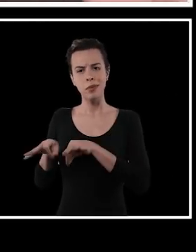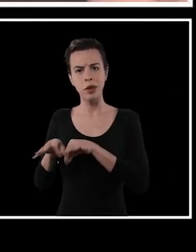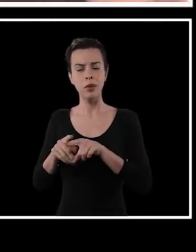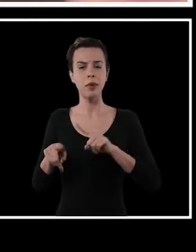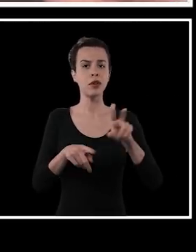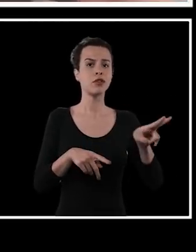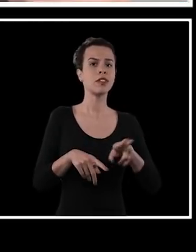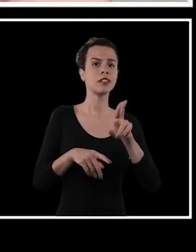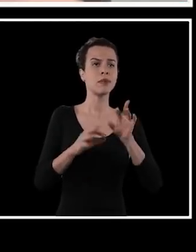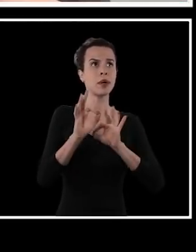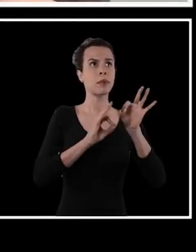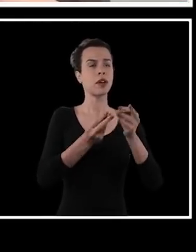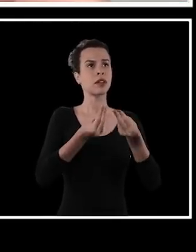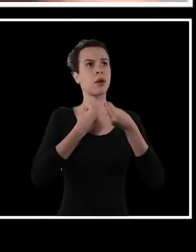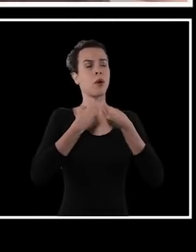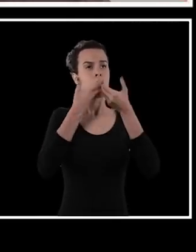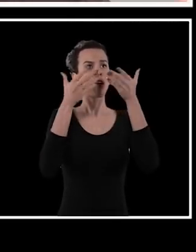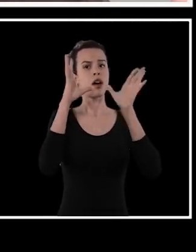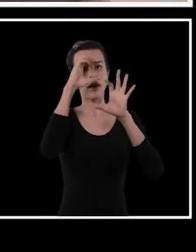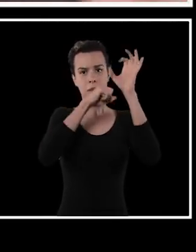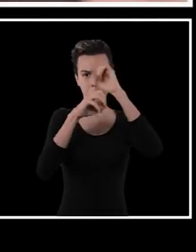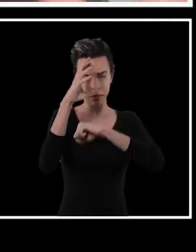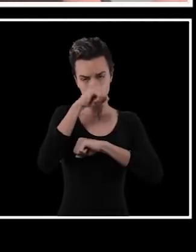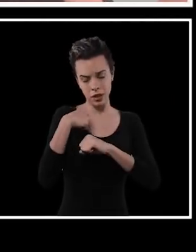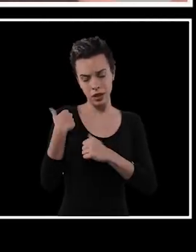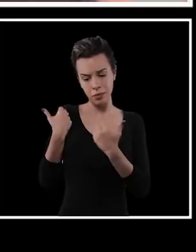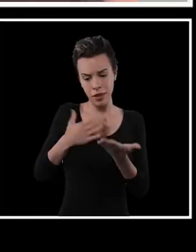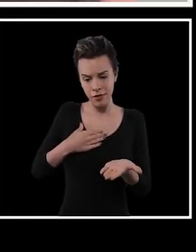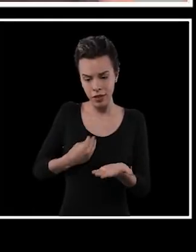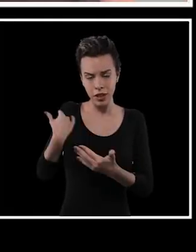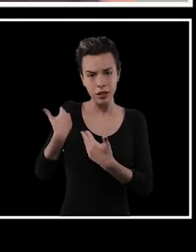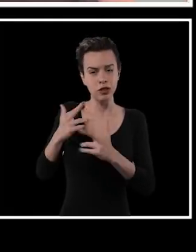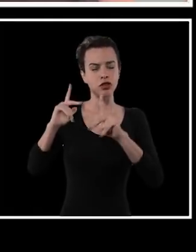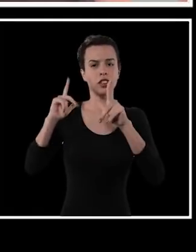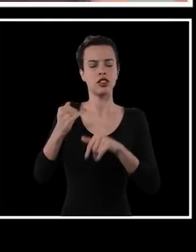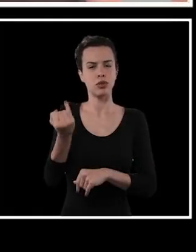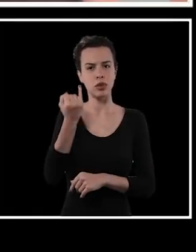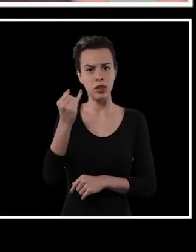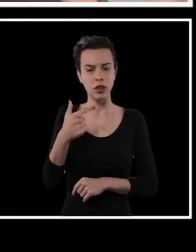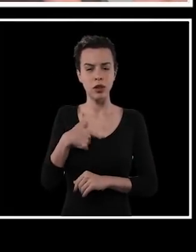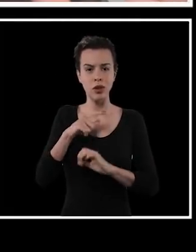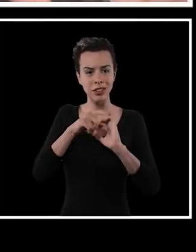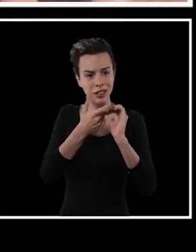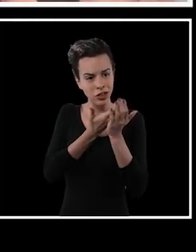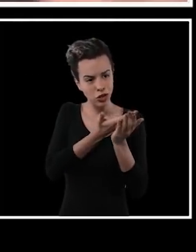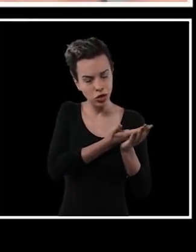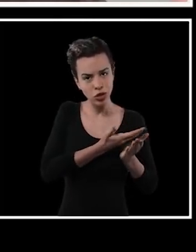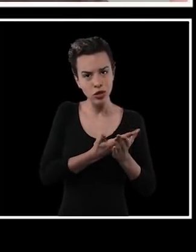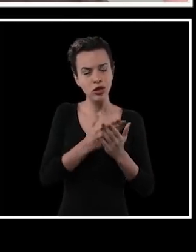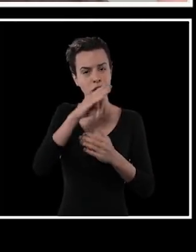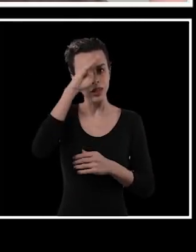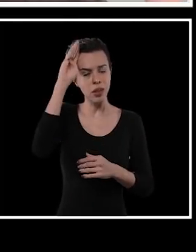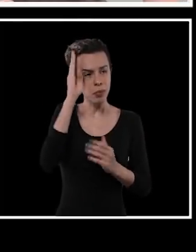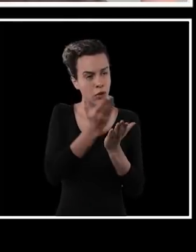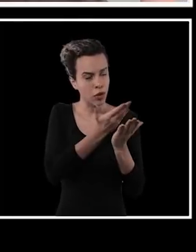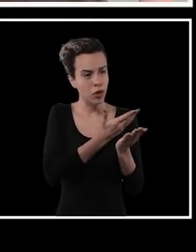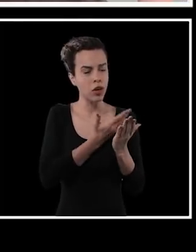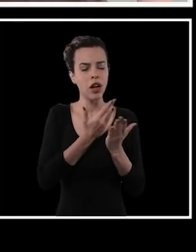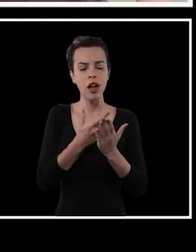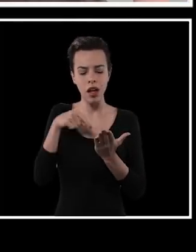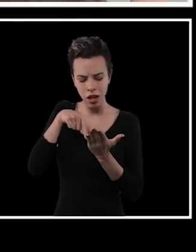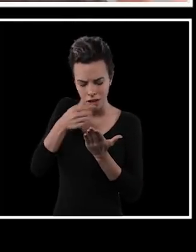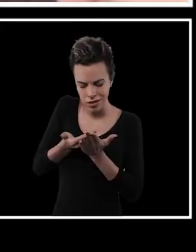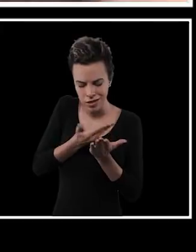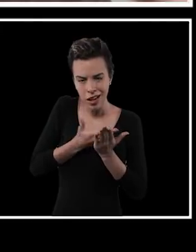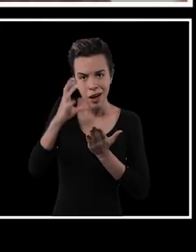preparou realmente para isso, mas a universidade me preparou para aprender. E isso foi o que faz a maior diferença para a minha vida até hoje. Acho que a formação científica que eu acabei tendo